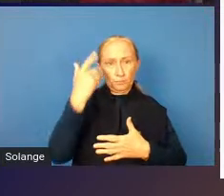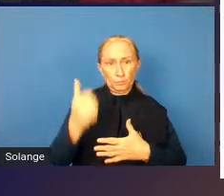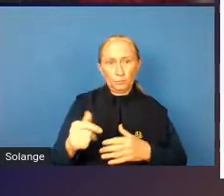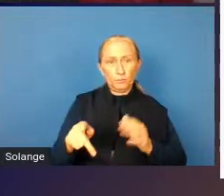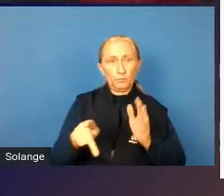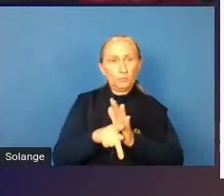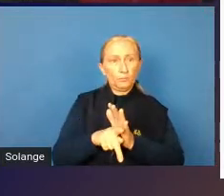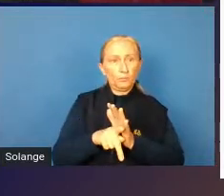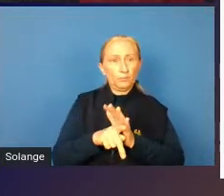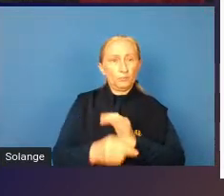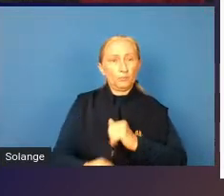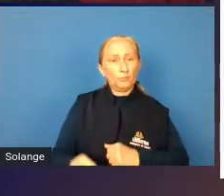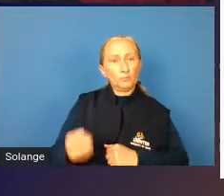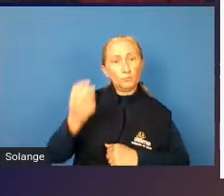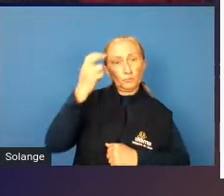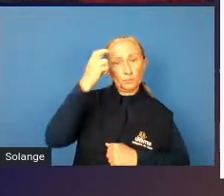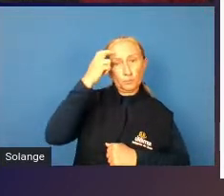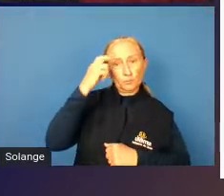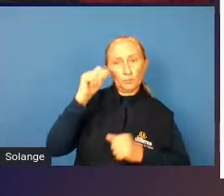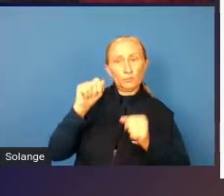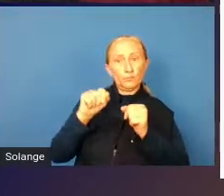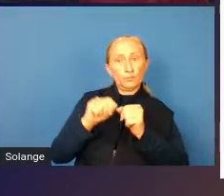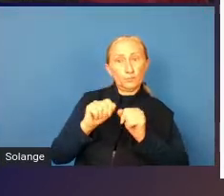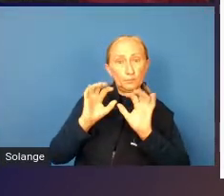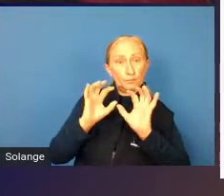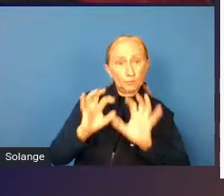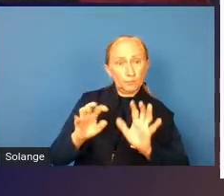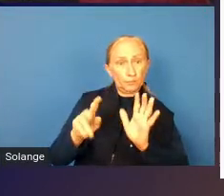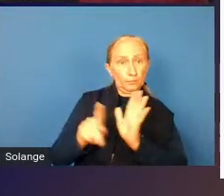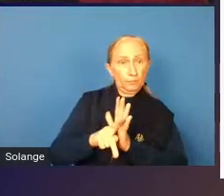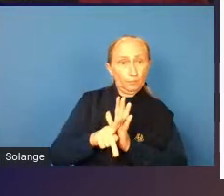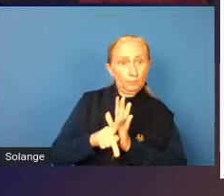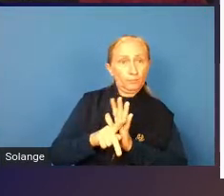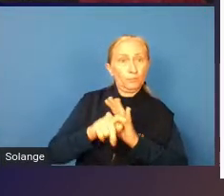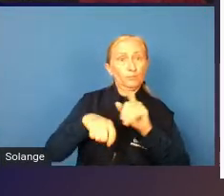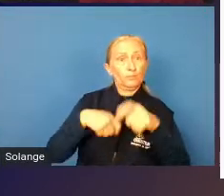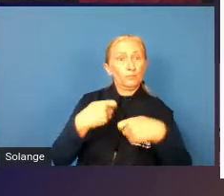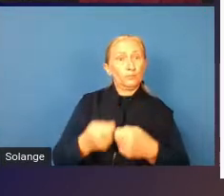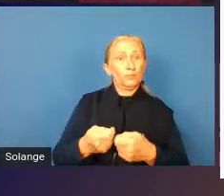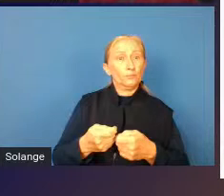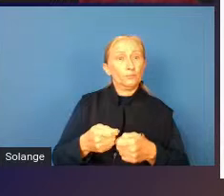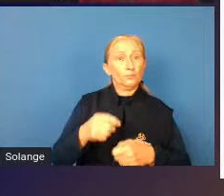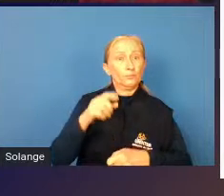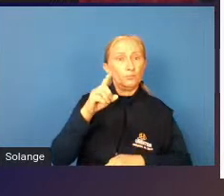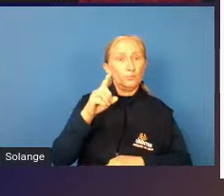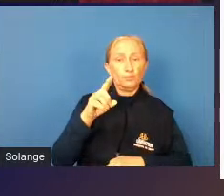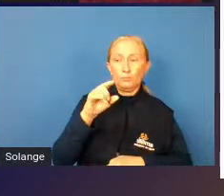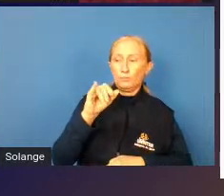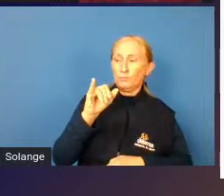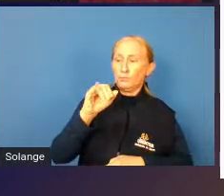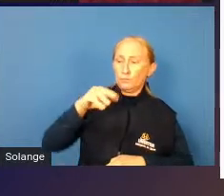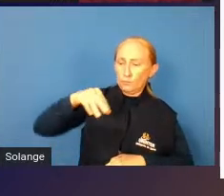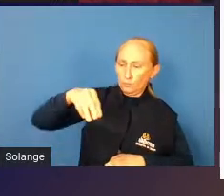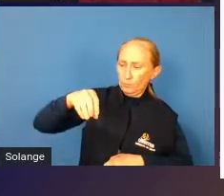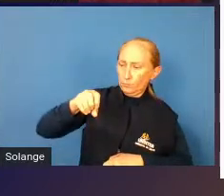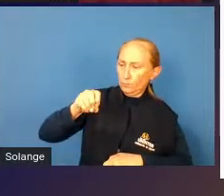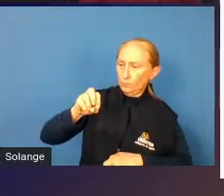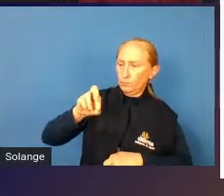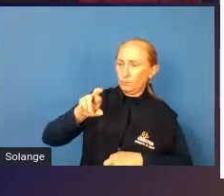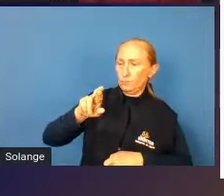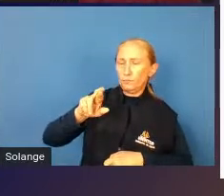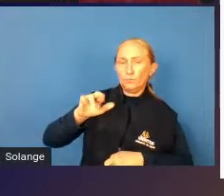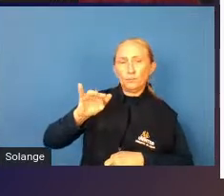qual a cultura age. em relação ao dimorfismo sexual, que é uma